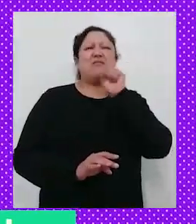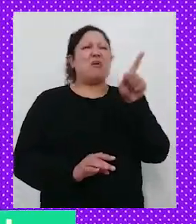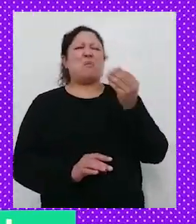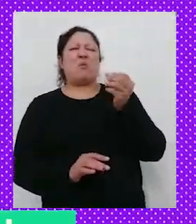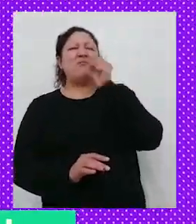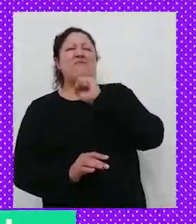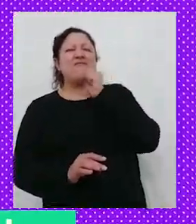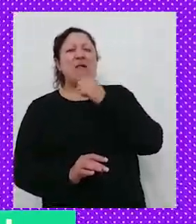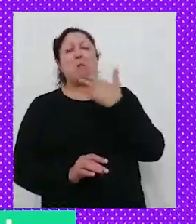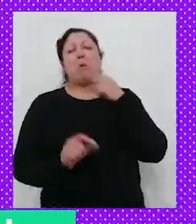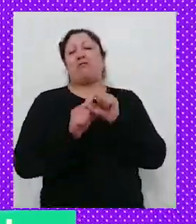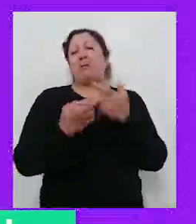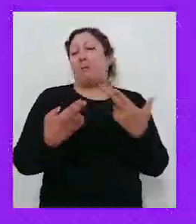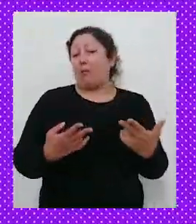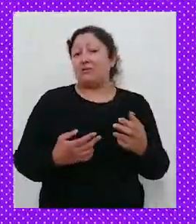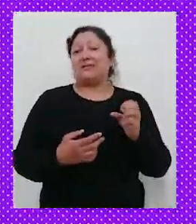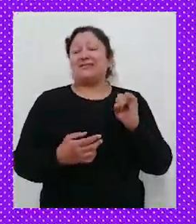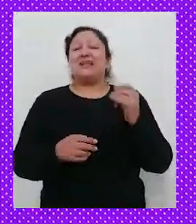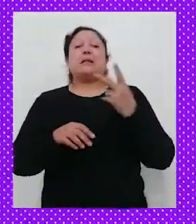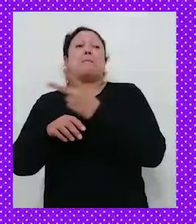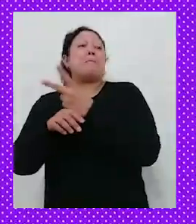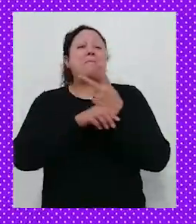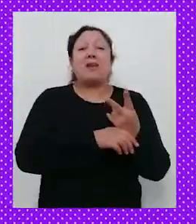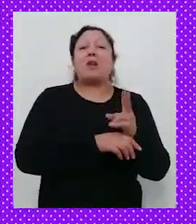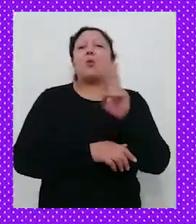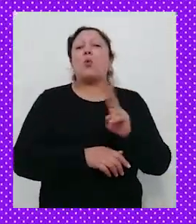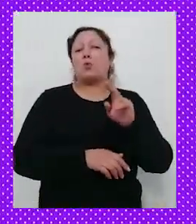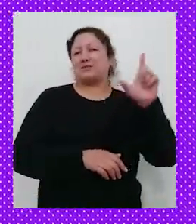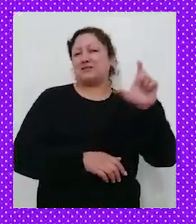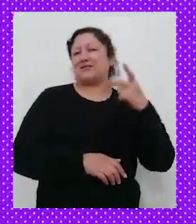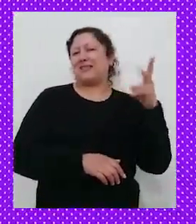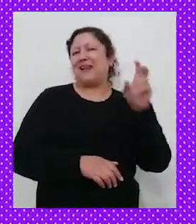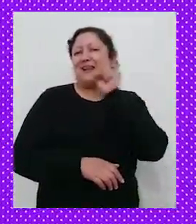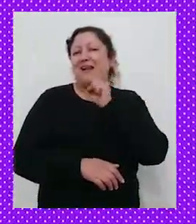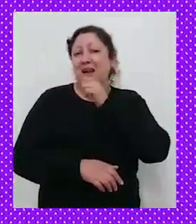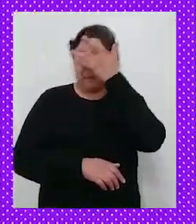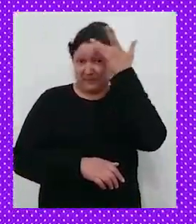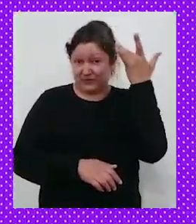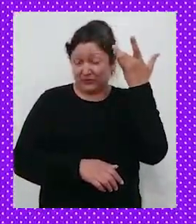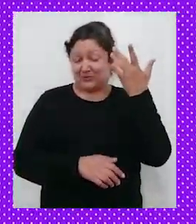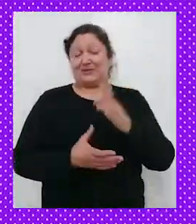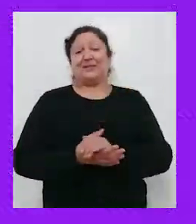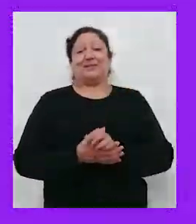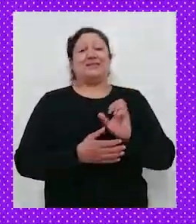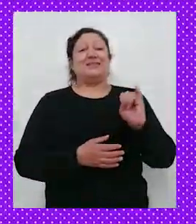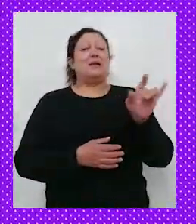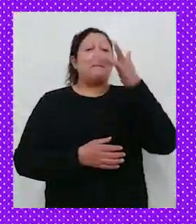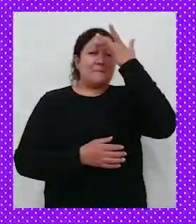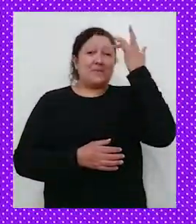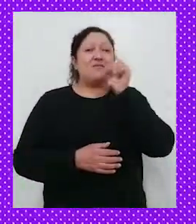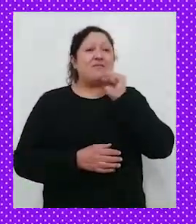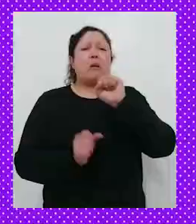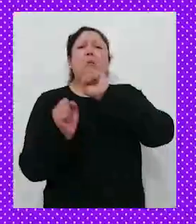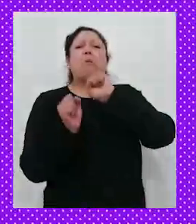que era velha demais para fazer algo? Quando fazem empréstimos, compras, com o cartão de benefício do idoso. Quando o